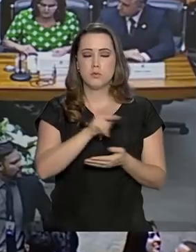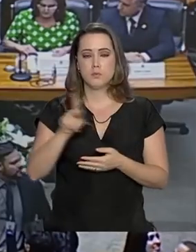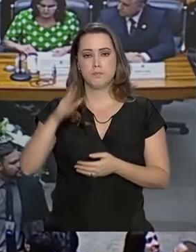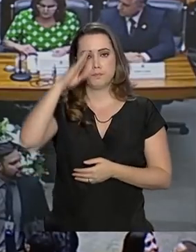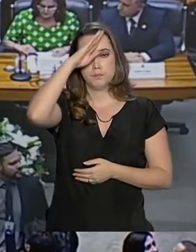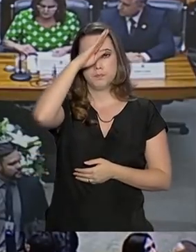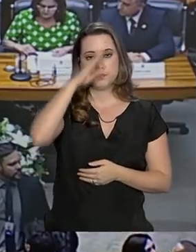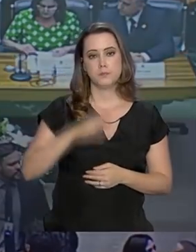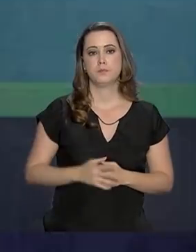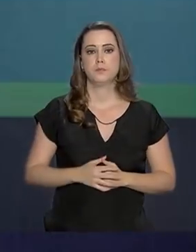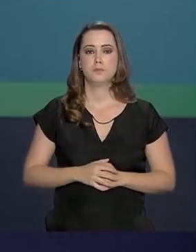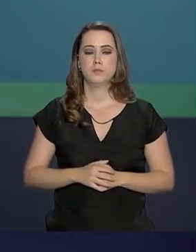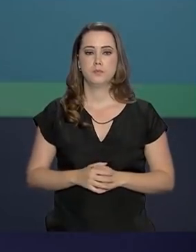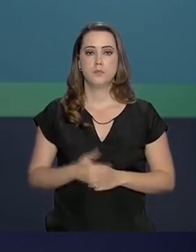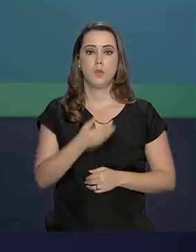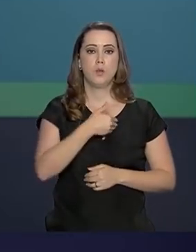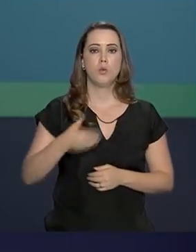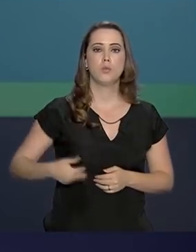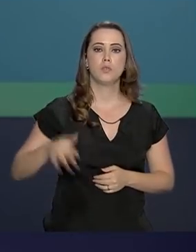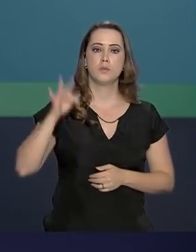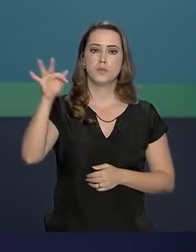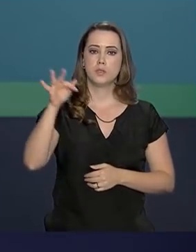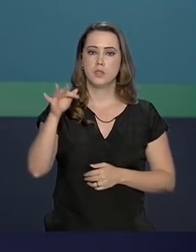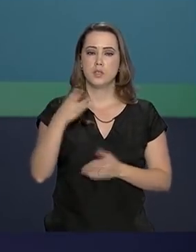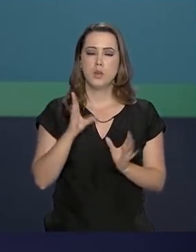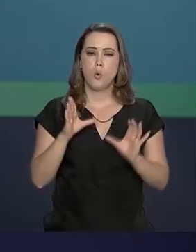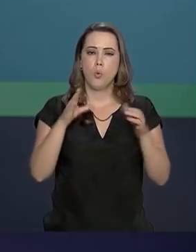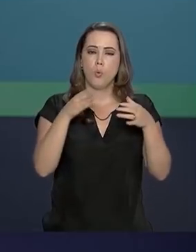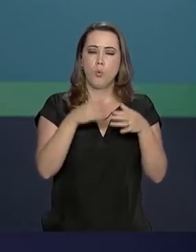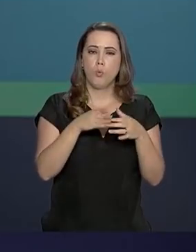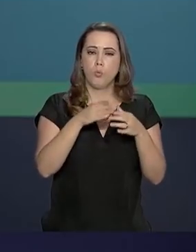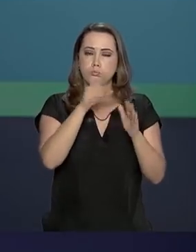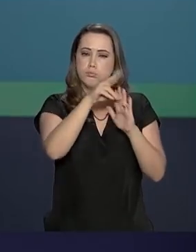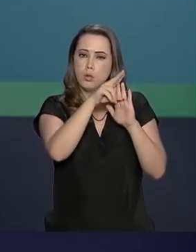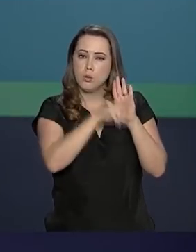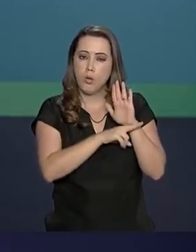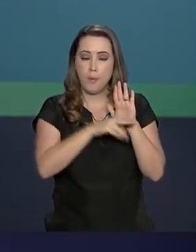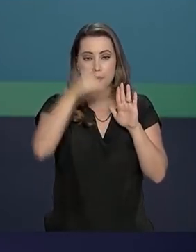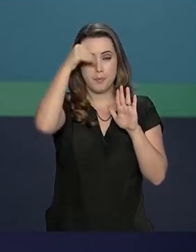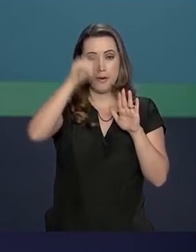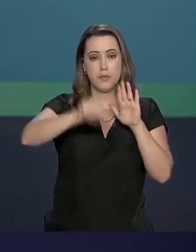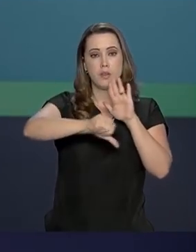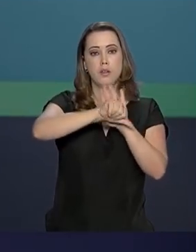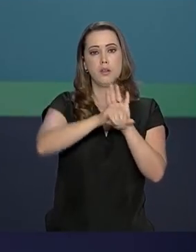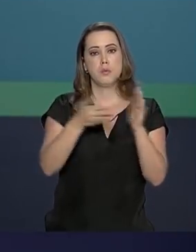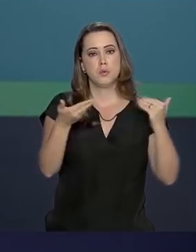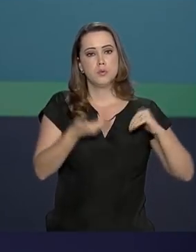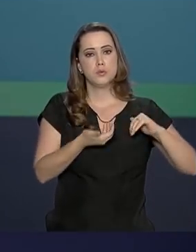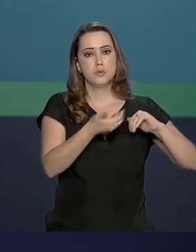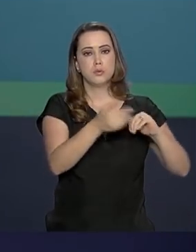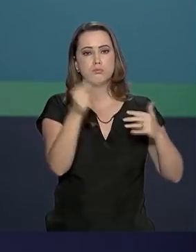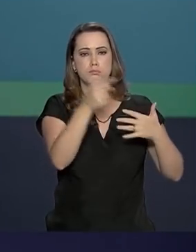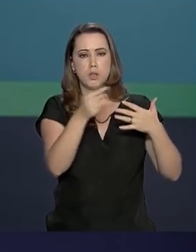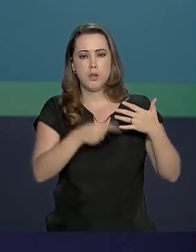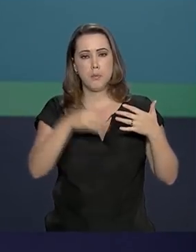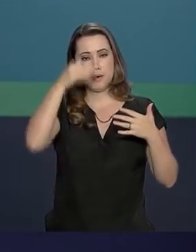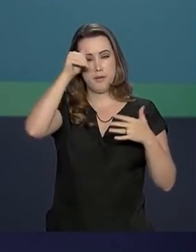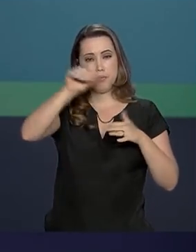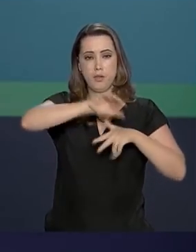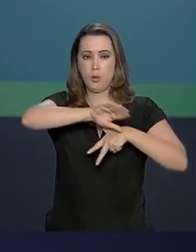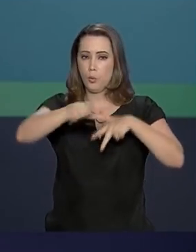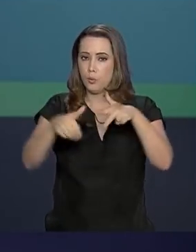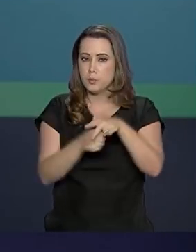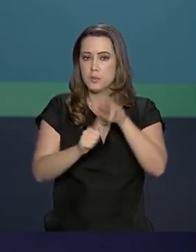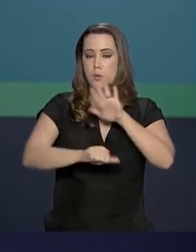presidente Jair Bolsonaro. Governo Federal lança pacote anticrime. Texto segue para o Congresso Nacional e prevê medidas de combate à